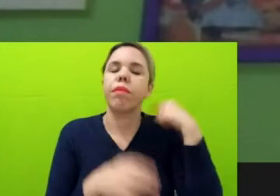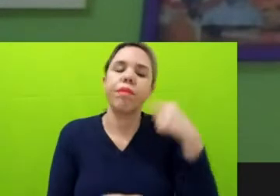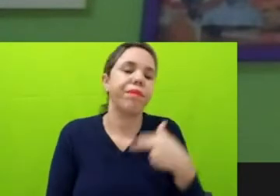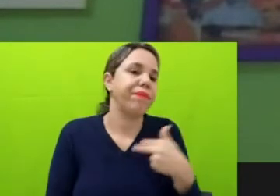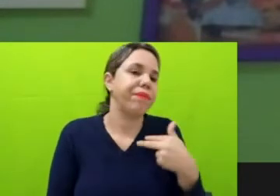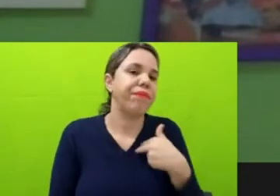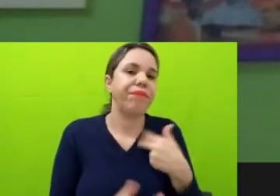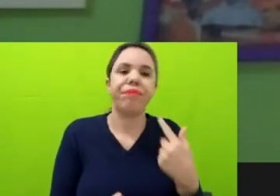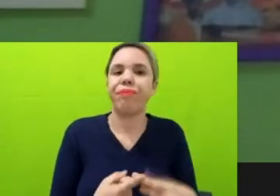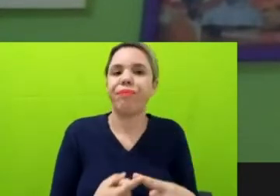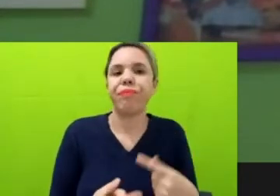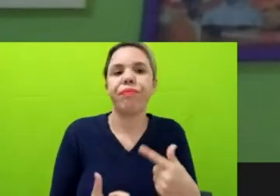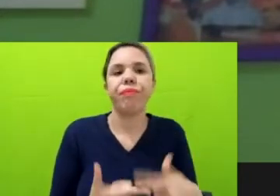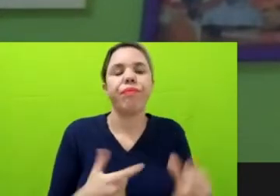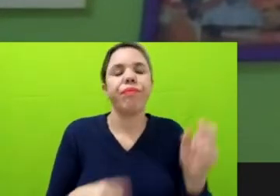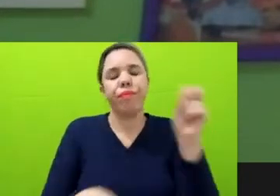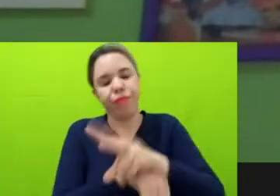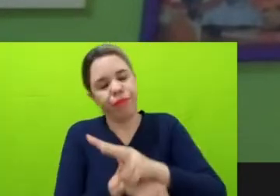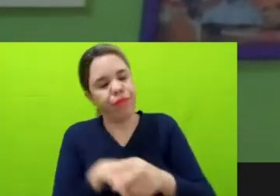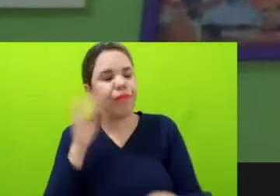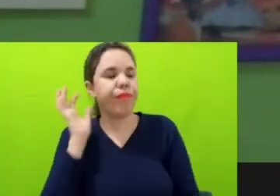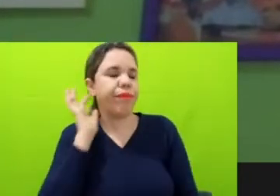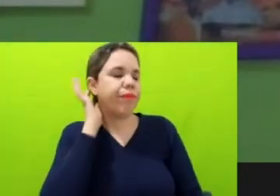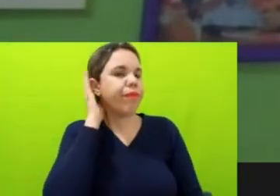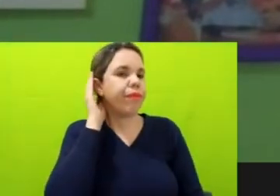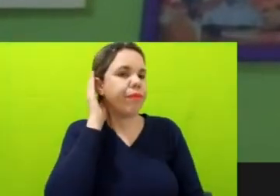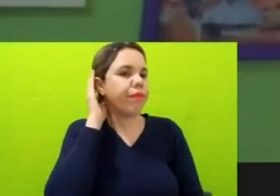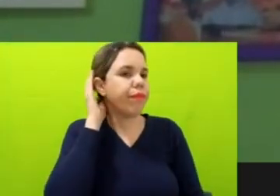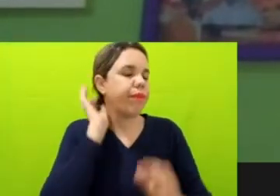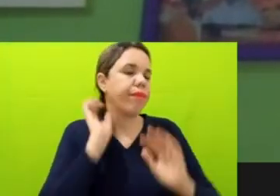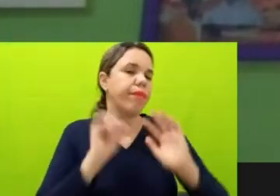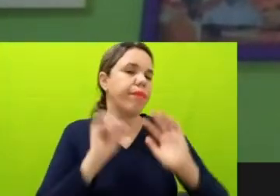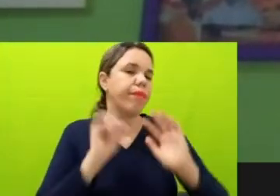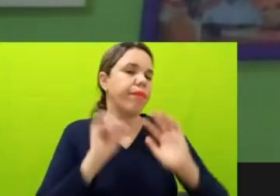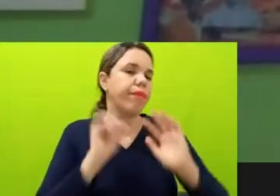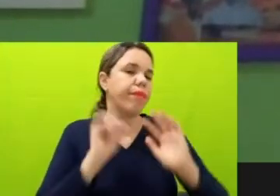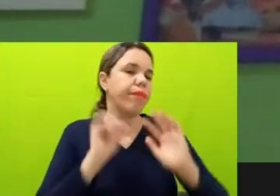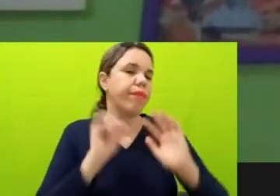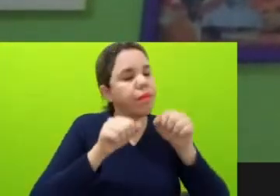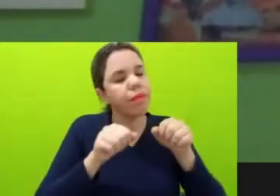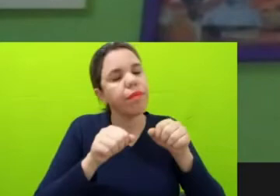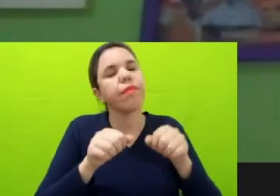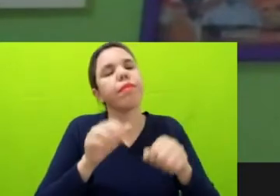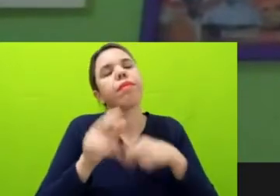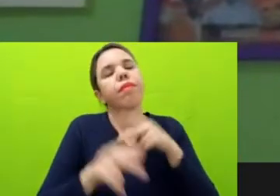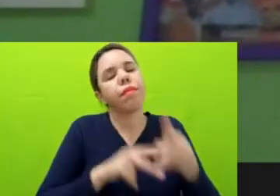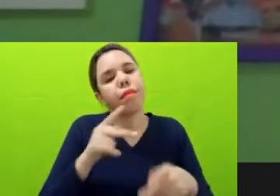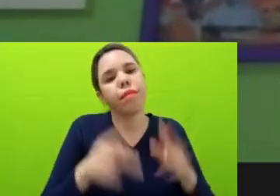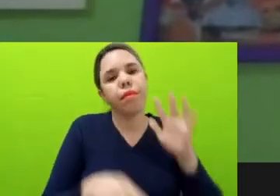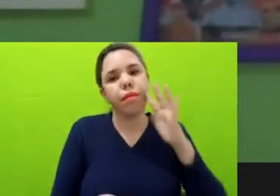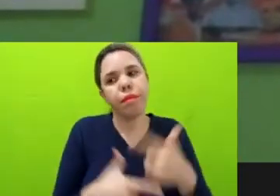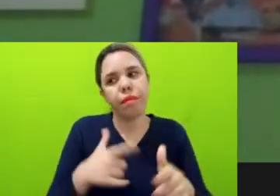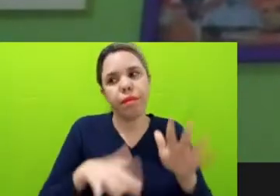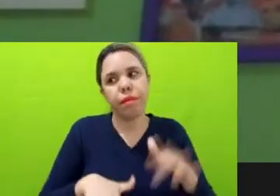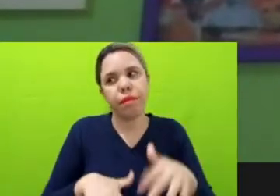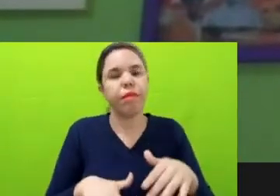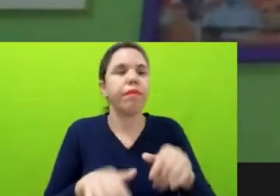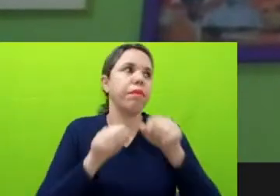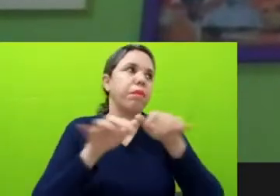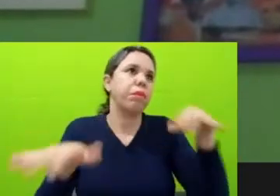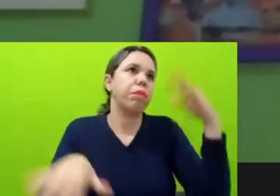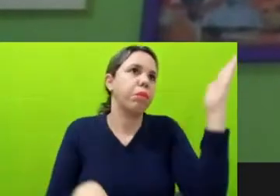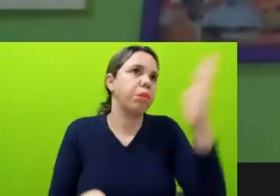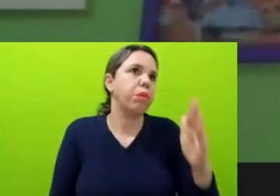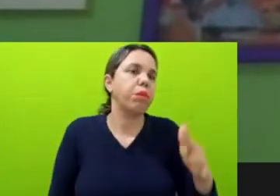A Covid estava começando a se espalhar, principalmente no Norte, Manaus, então, foi gravíssima a situação e as